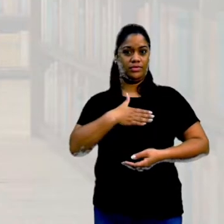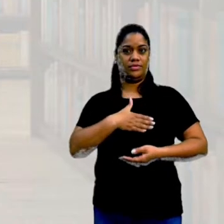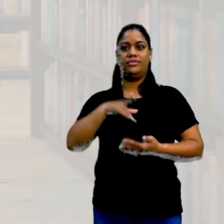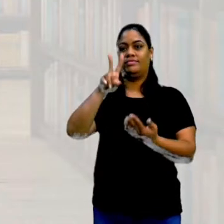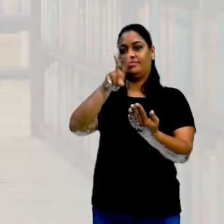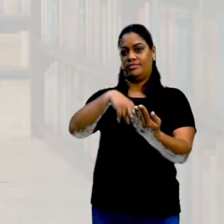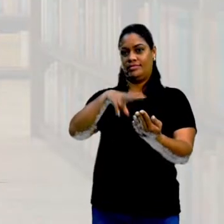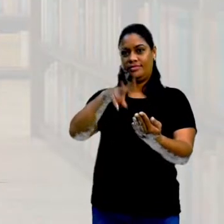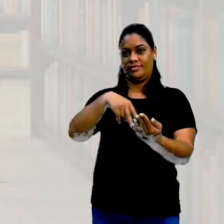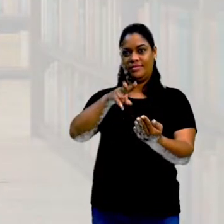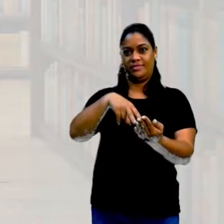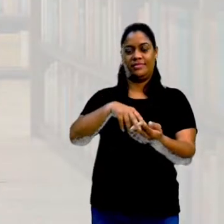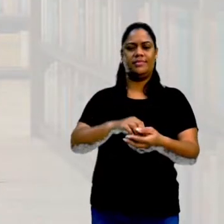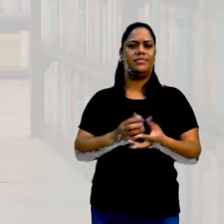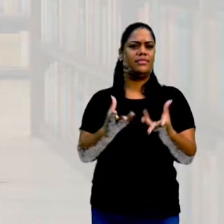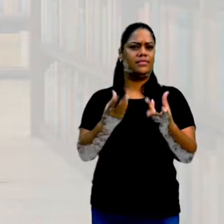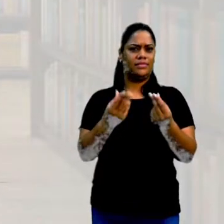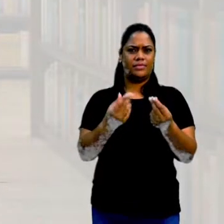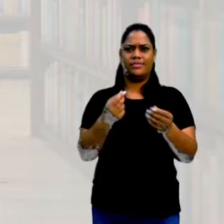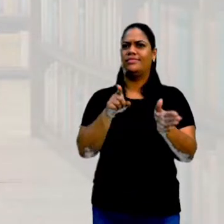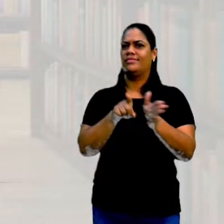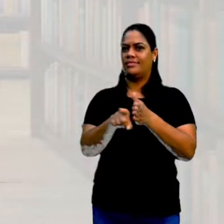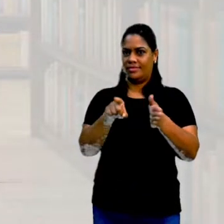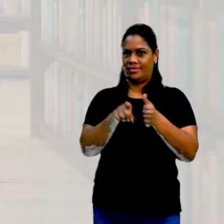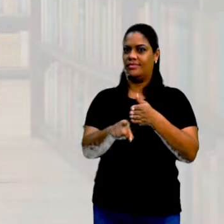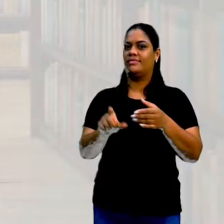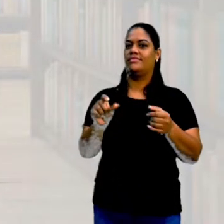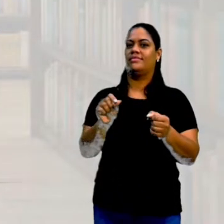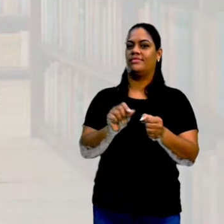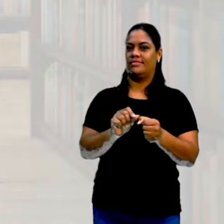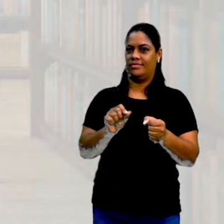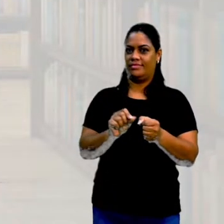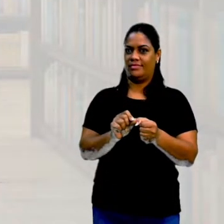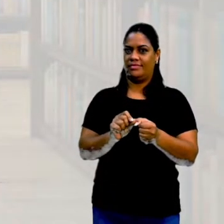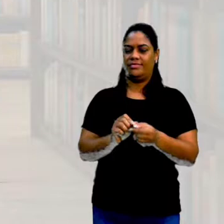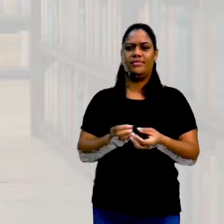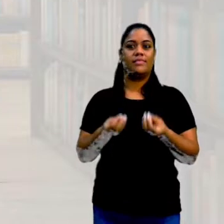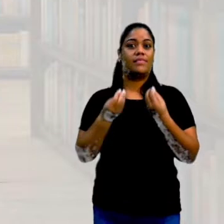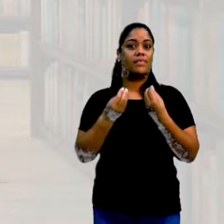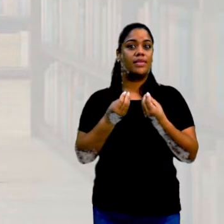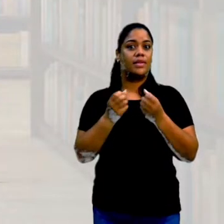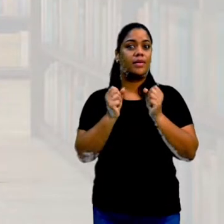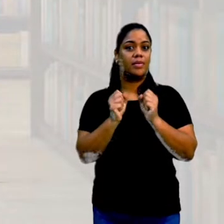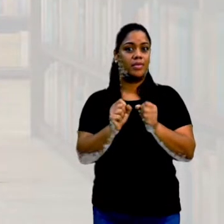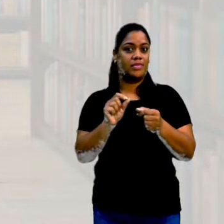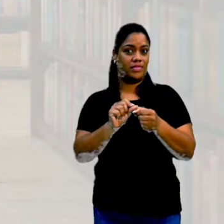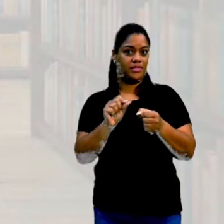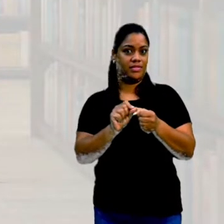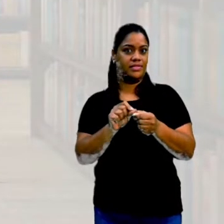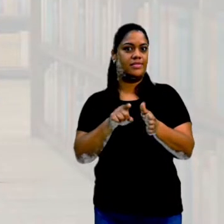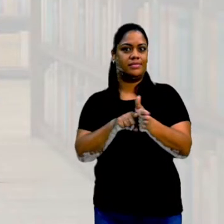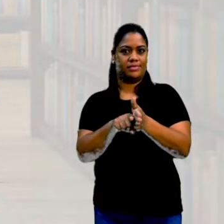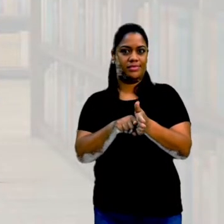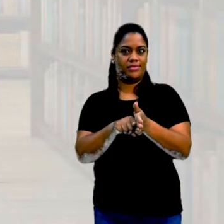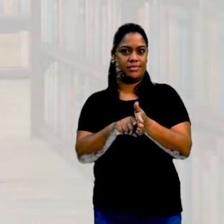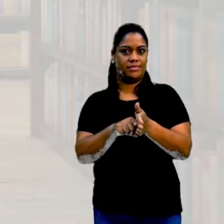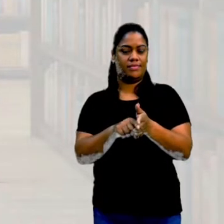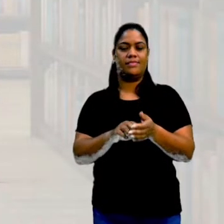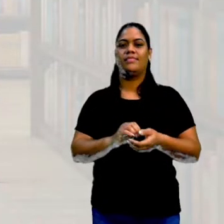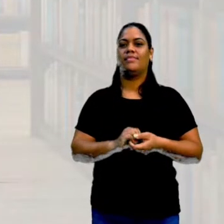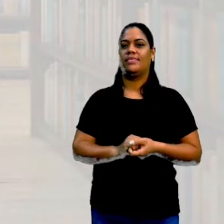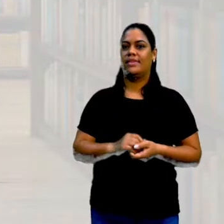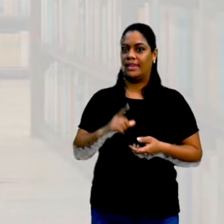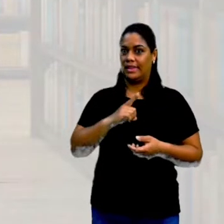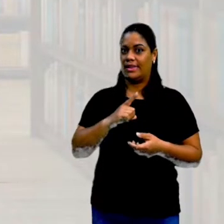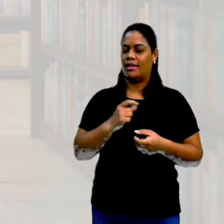Ou seja, são muitas perguntas para a Bia fazer. E como é que ela pode fazer essa pesquisa? Existem